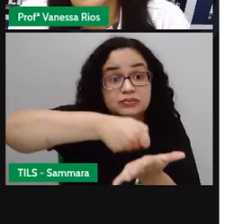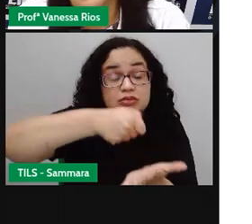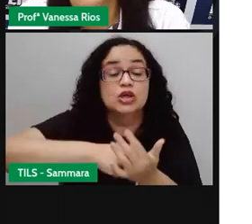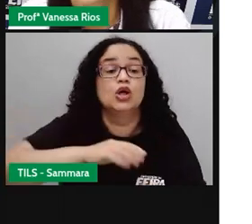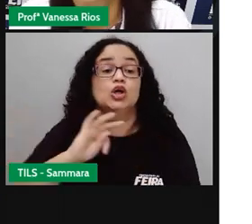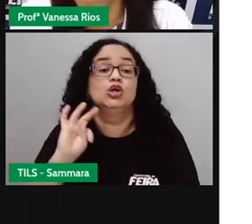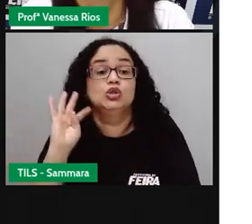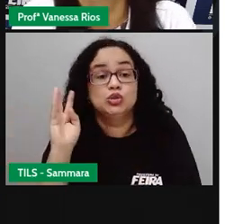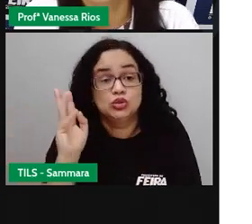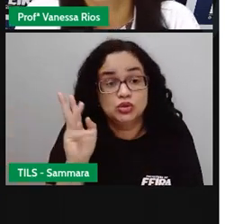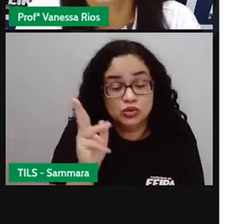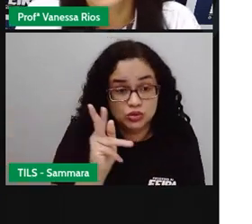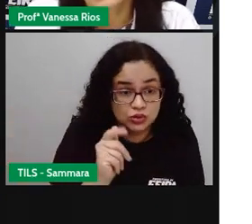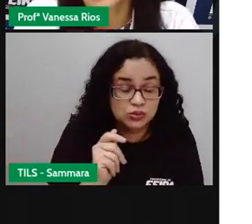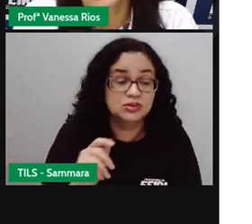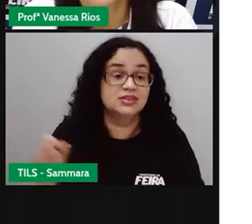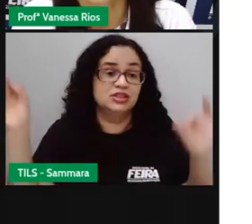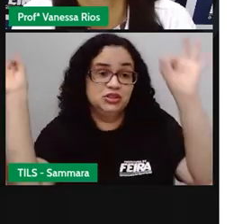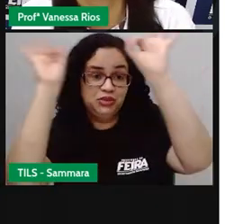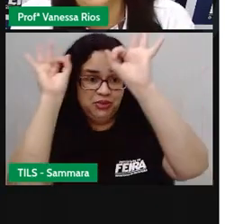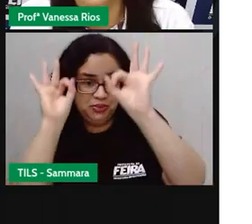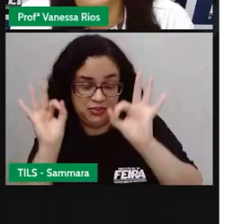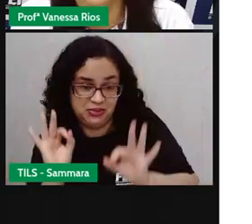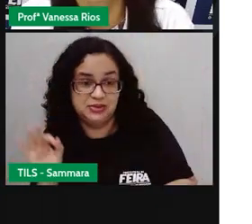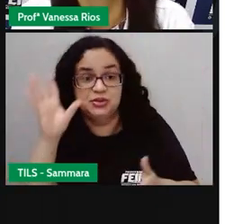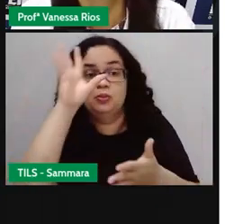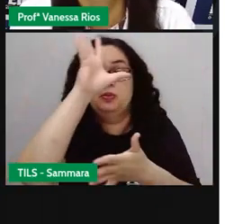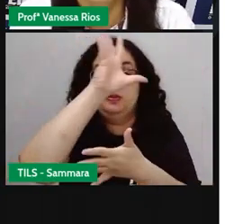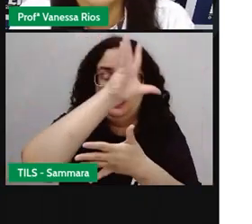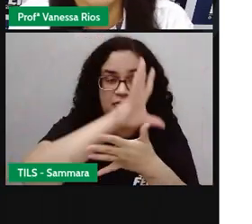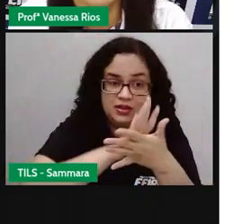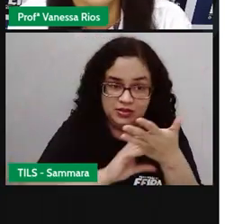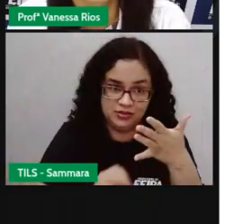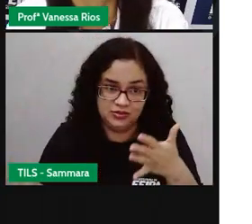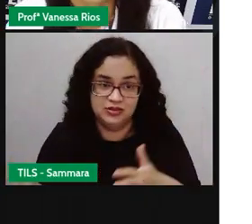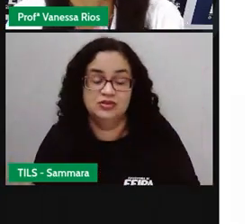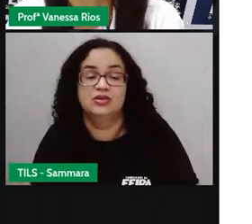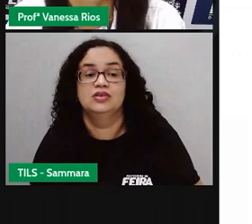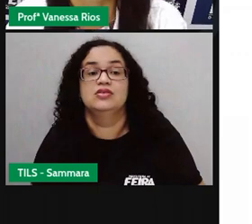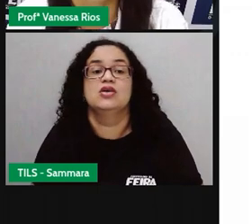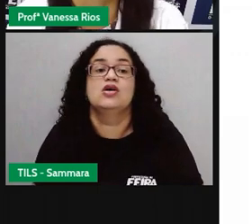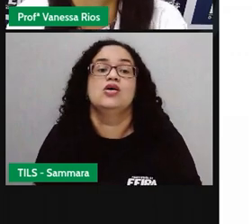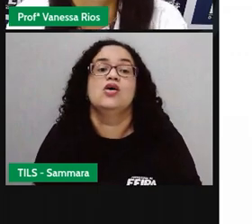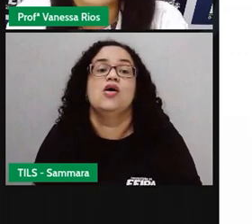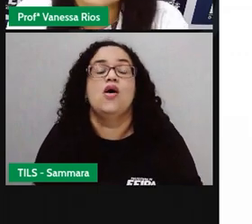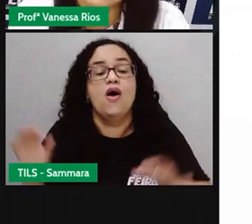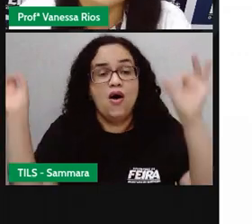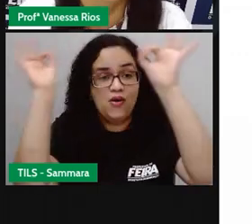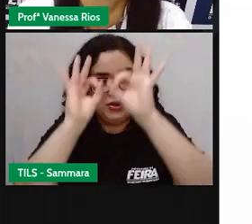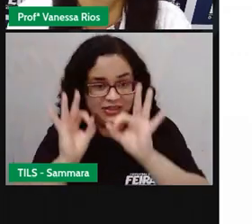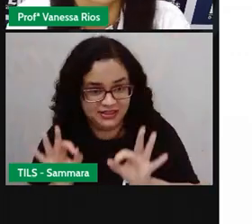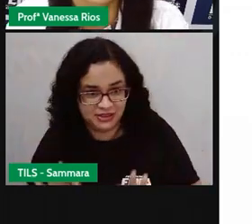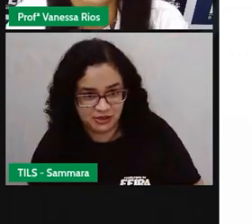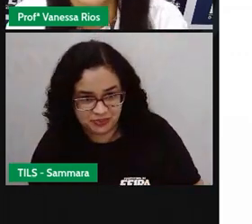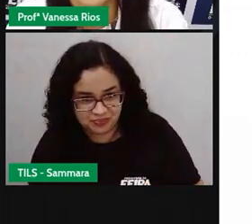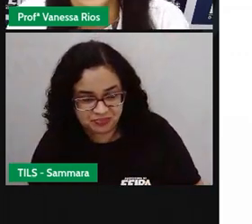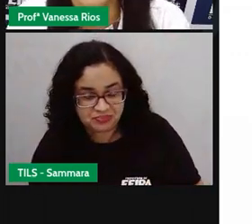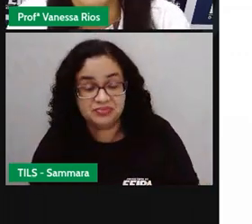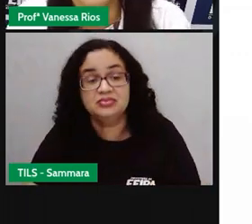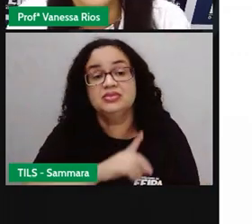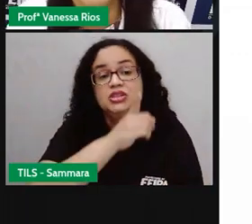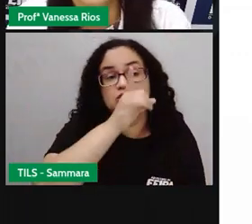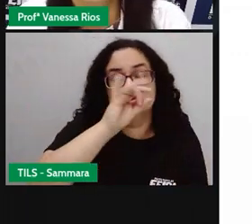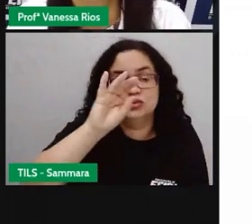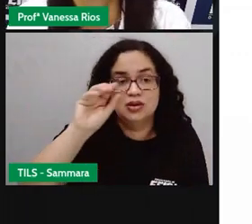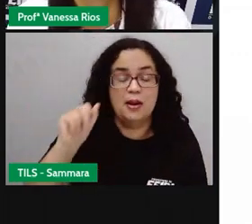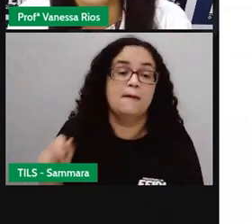Todas as ações e programações que estão lá anotadas ou foram organizadas para serem cumpridas durante o dia.